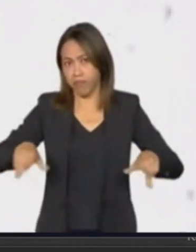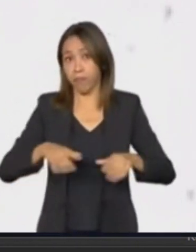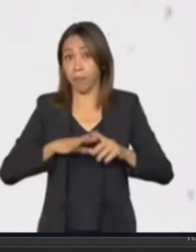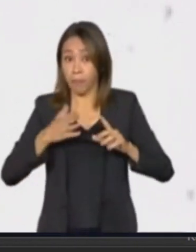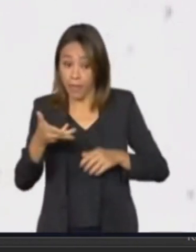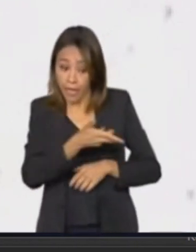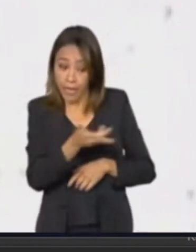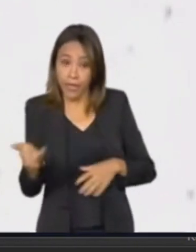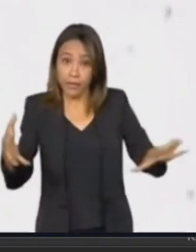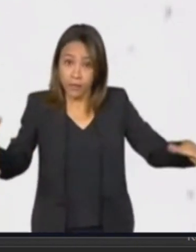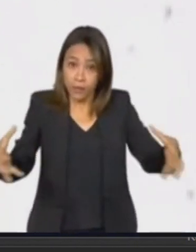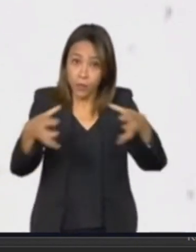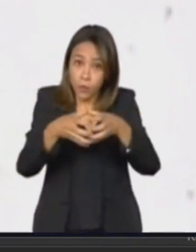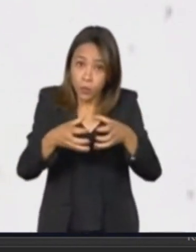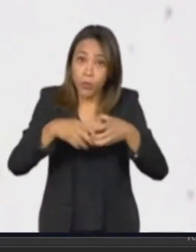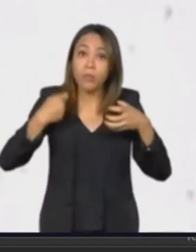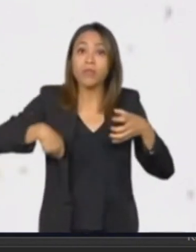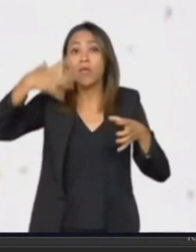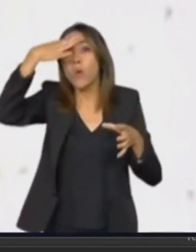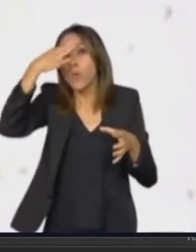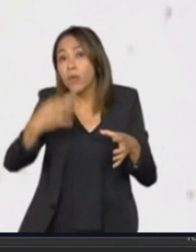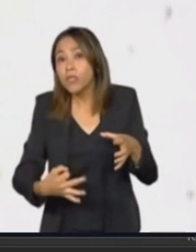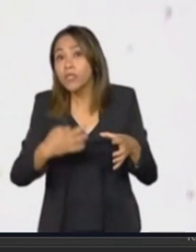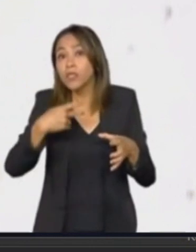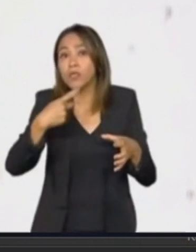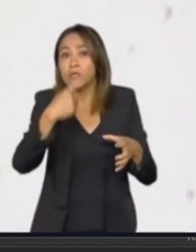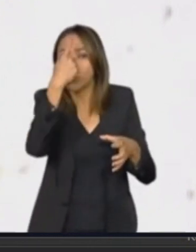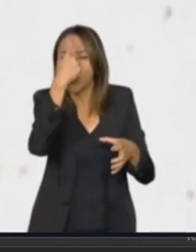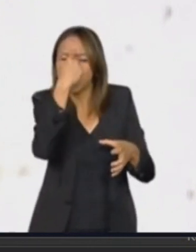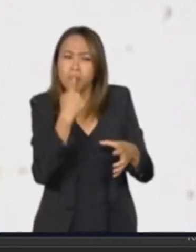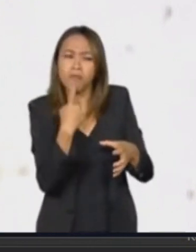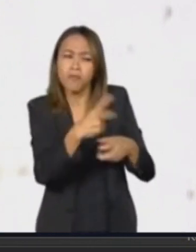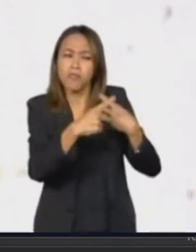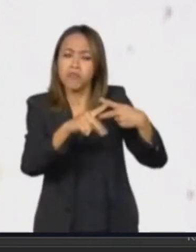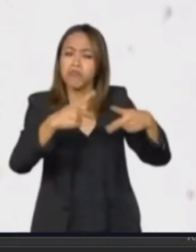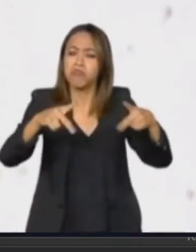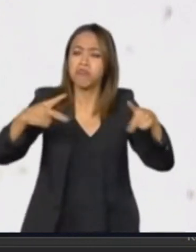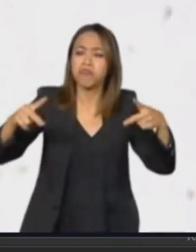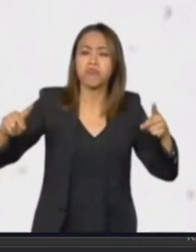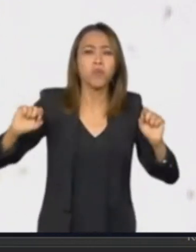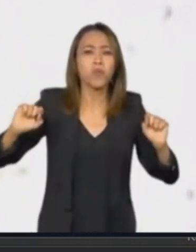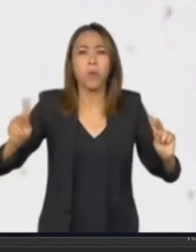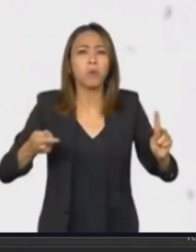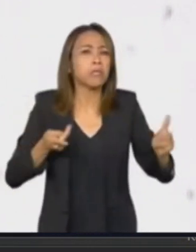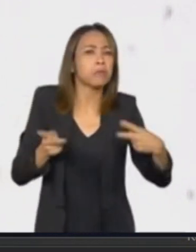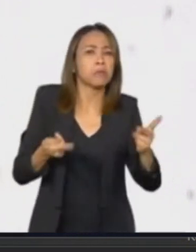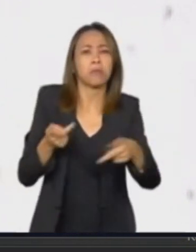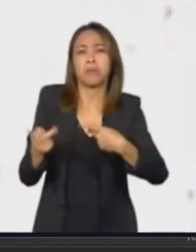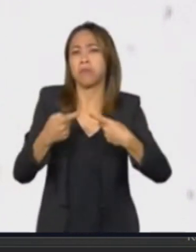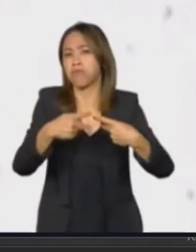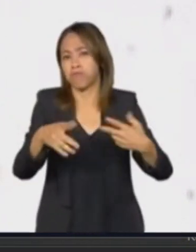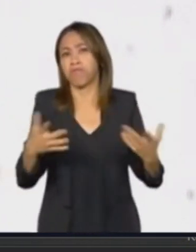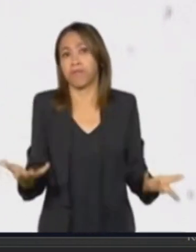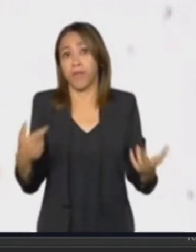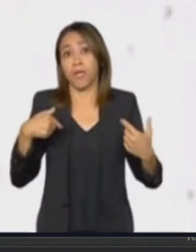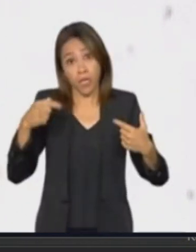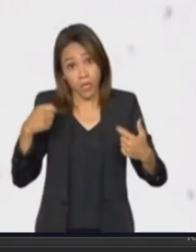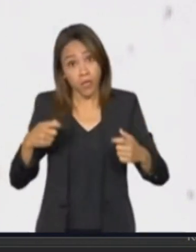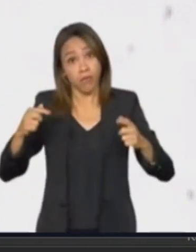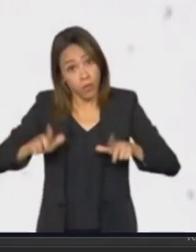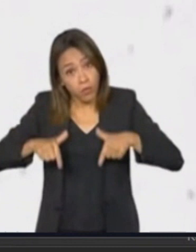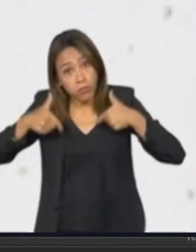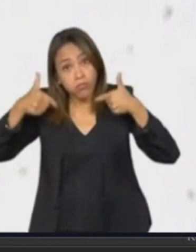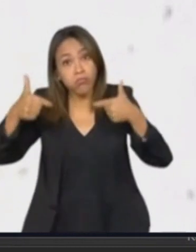grupo precisa ser compreendido em sua diversidade, para que as ações a eles direcionados sejam efetivos e não